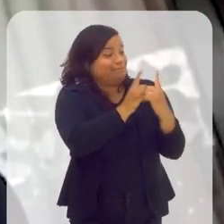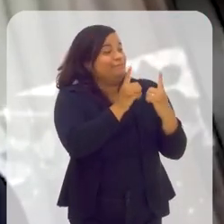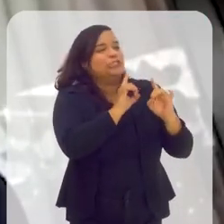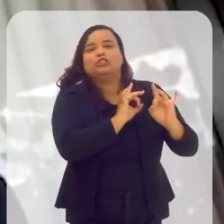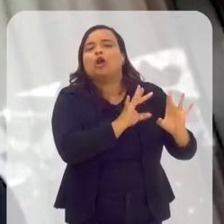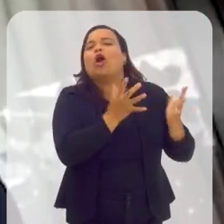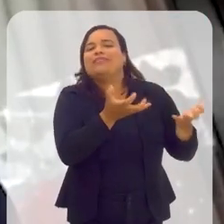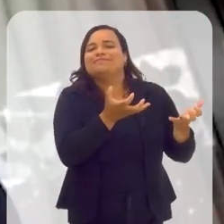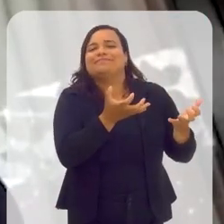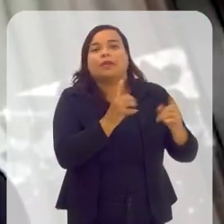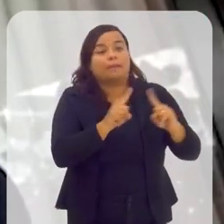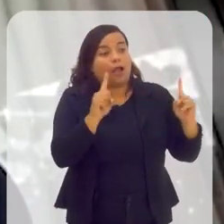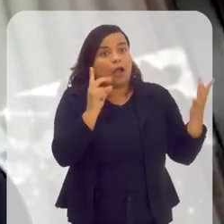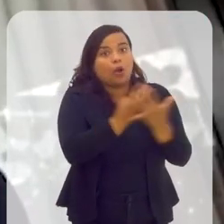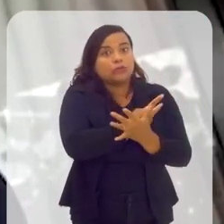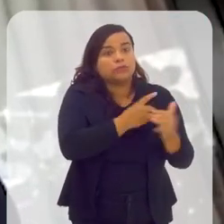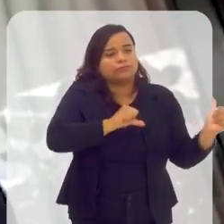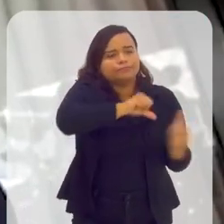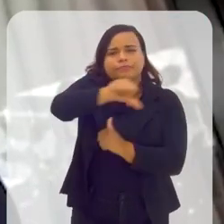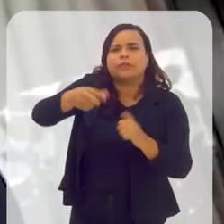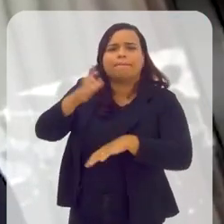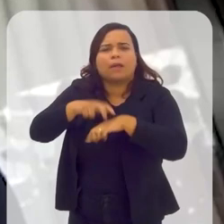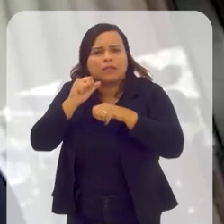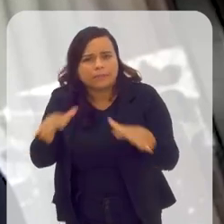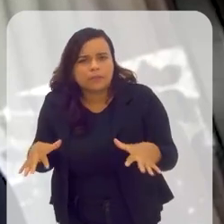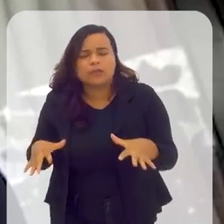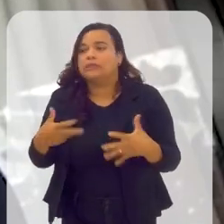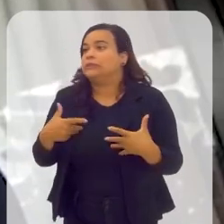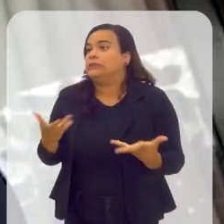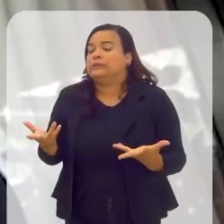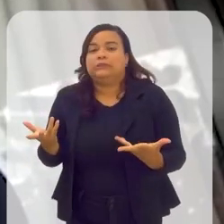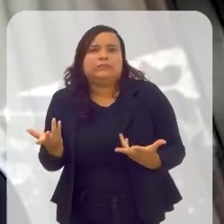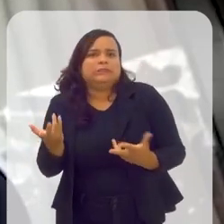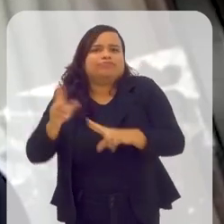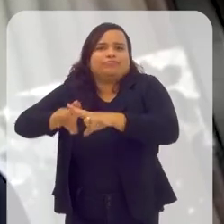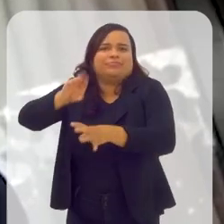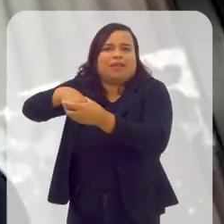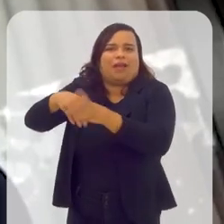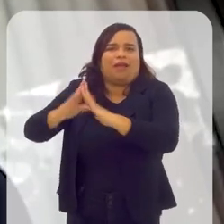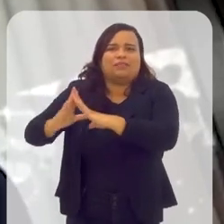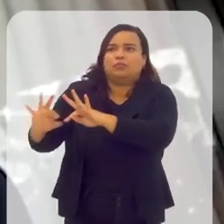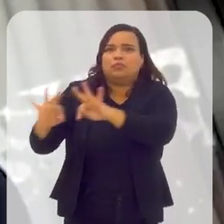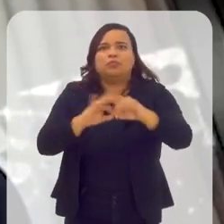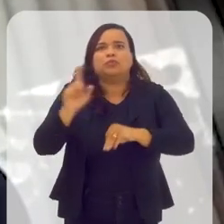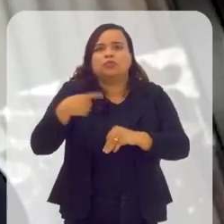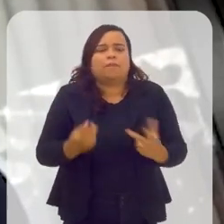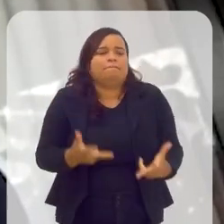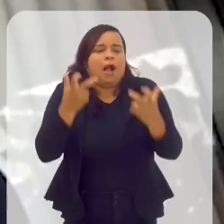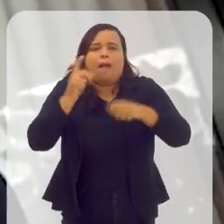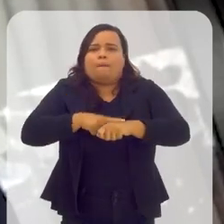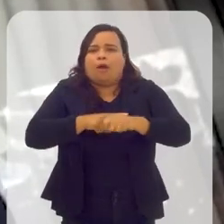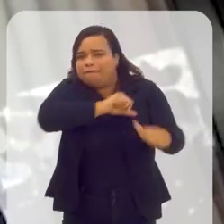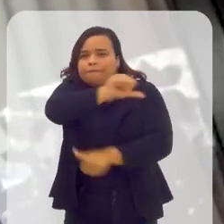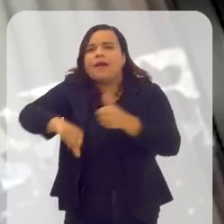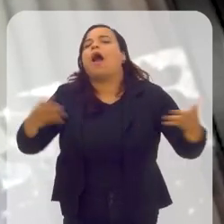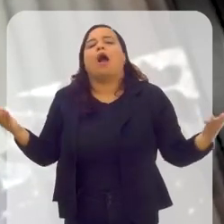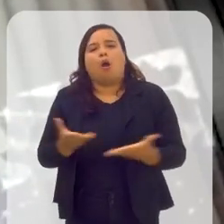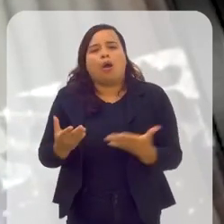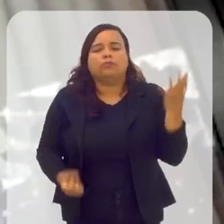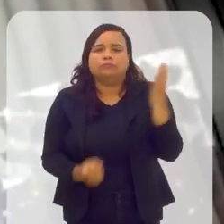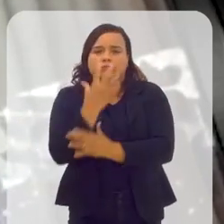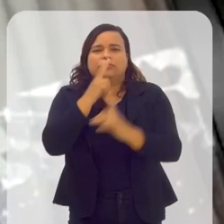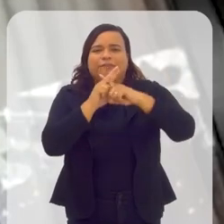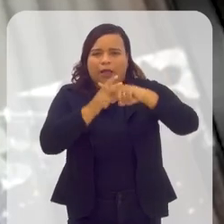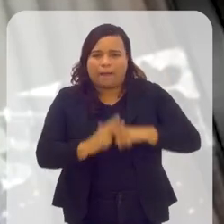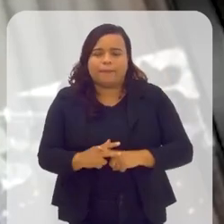E aí, quando houve a pandemia, que as pessoas ficaram em casa, nós percebemos que aquele era o momento de virar a chave. Então, trabalhamos para a construção de